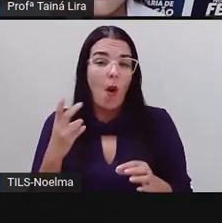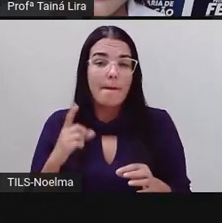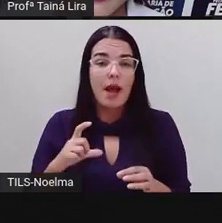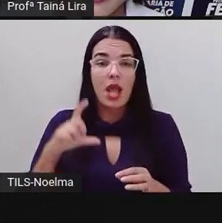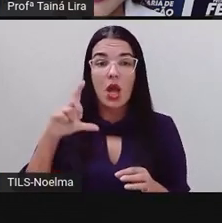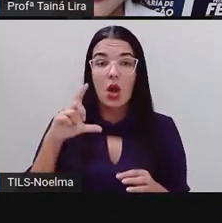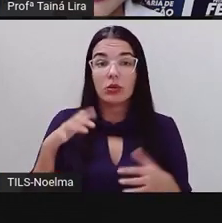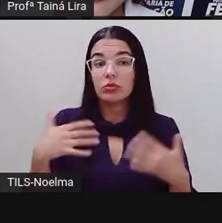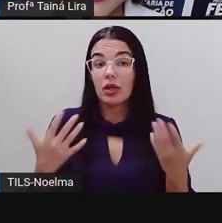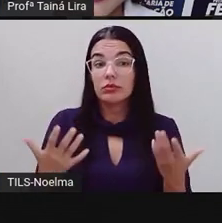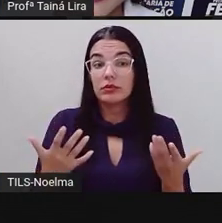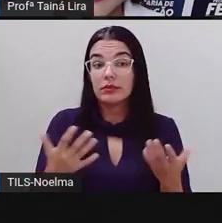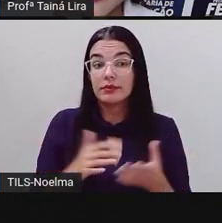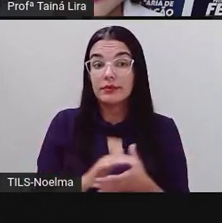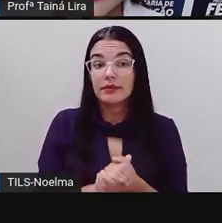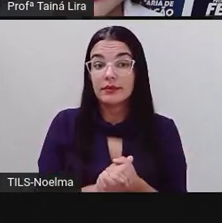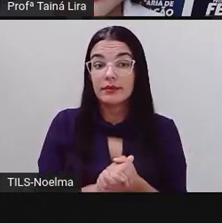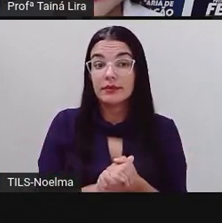15 ou é 60?